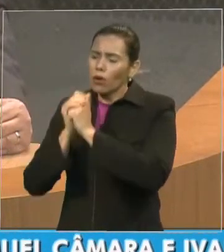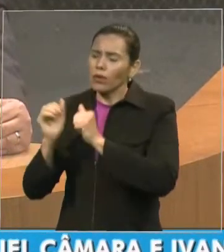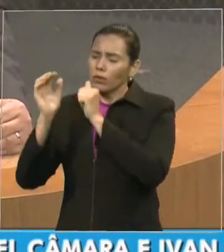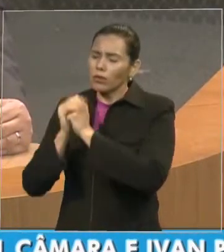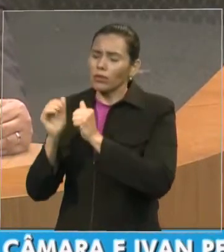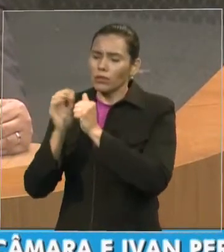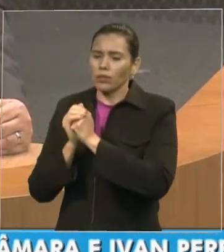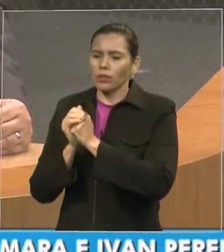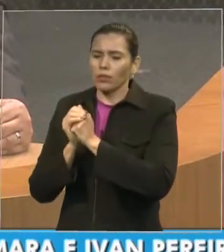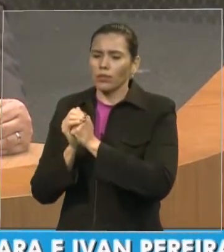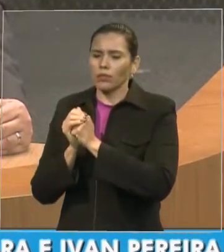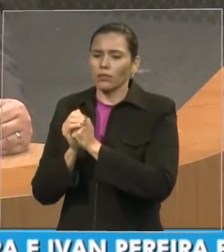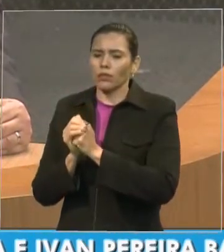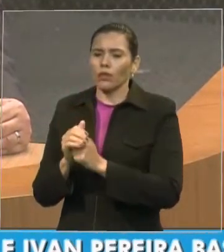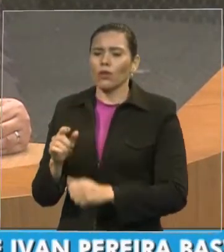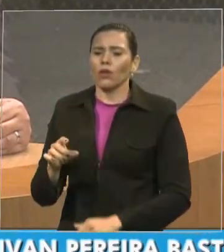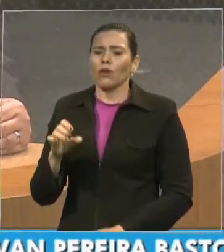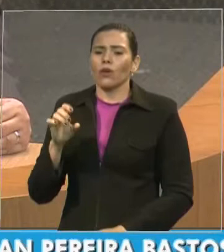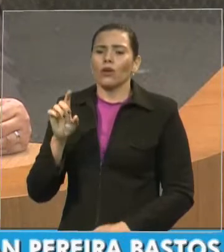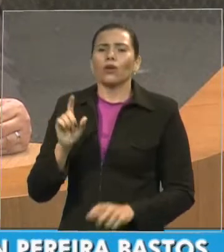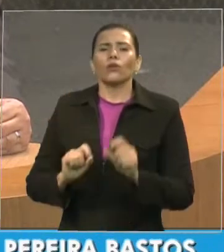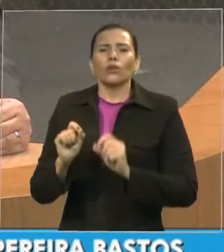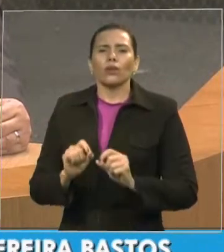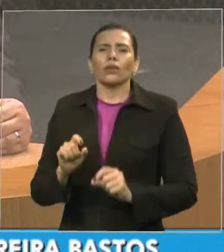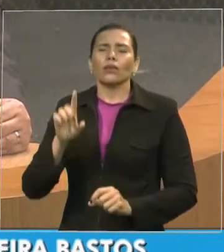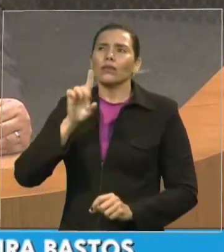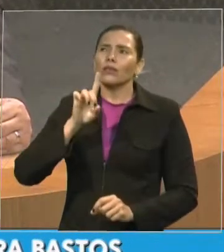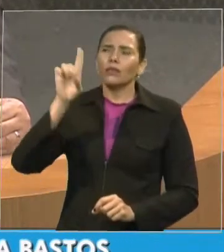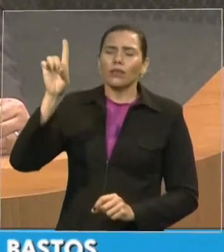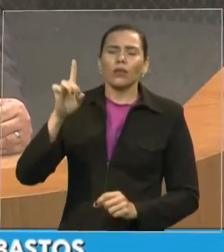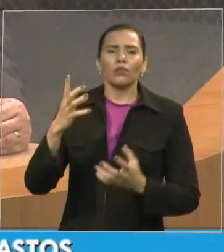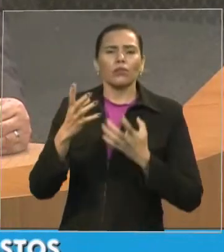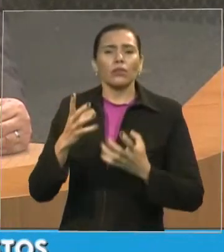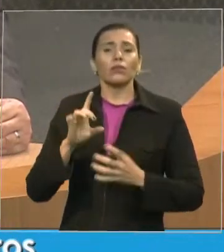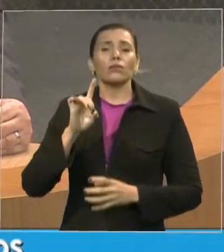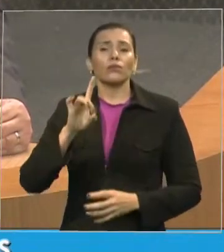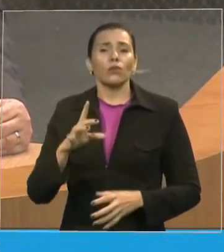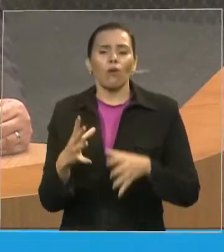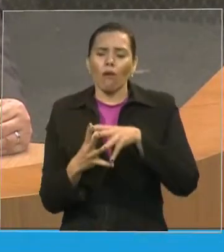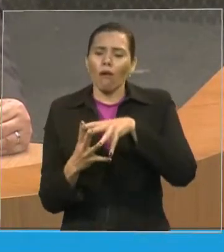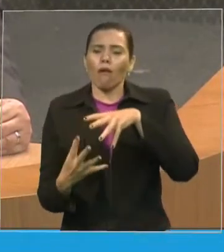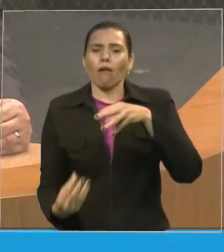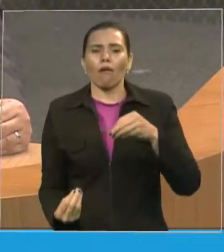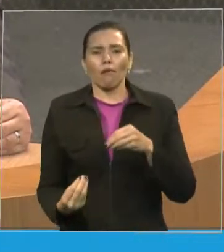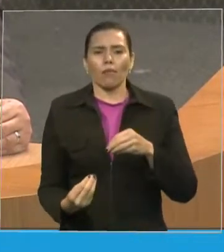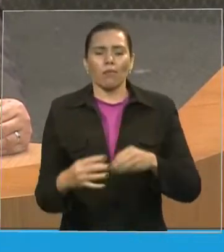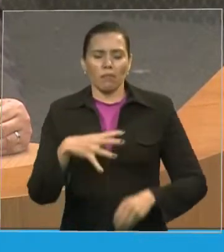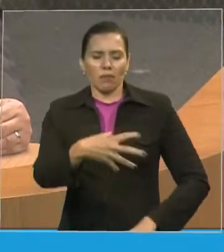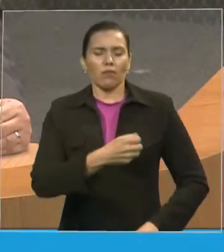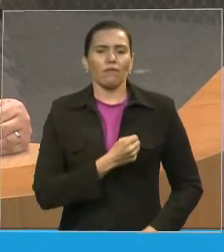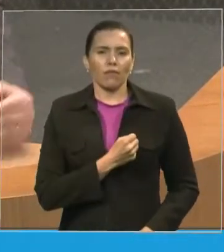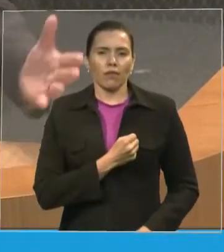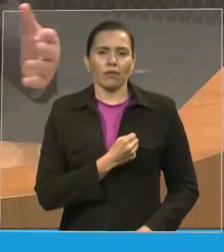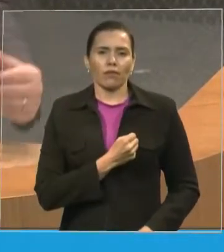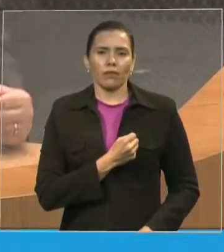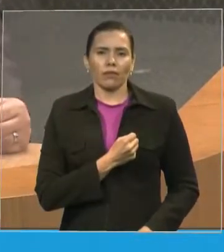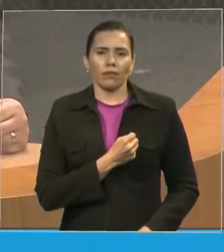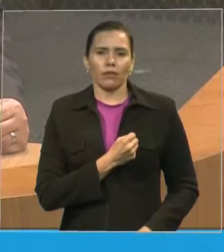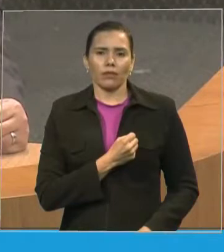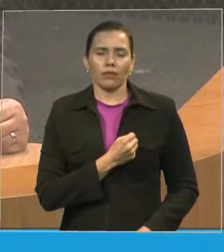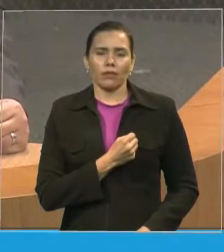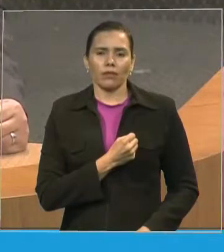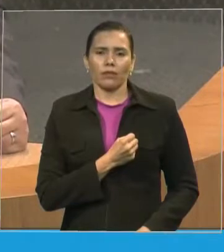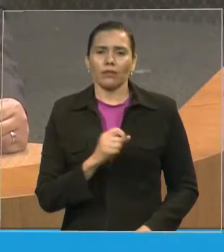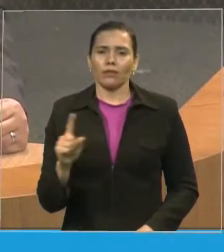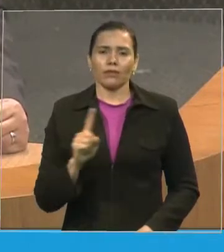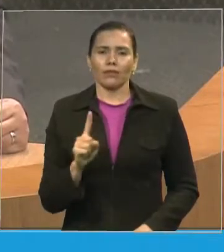se Deus fosse um vampiro que gostasse só de almas salvas no céu depois da morte que nós sejamos sal fora do saleiro